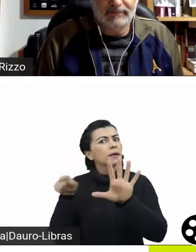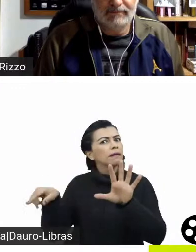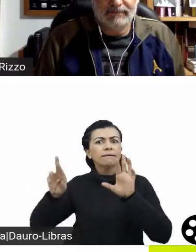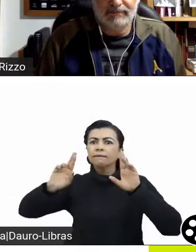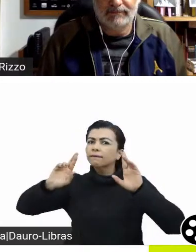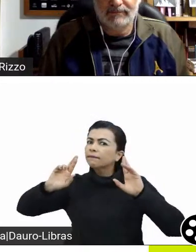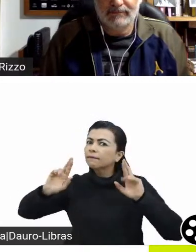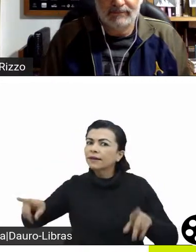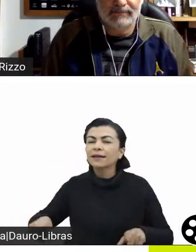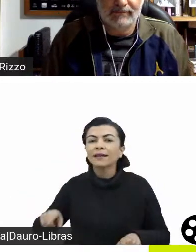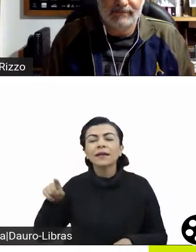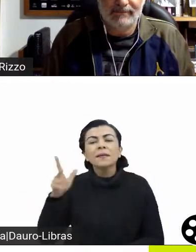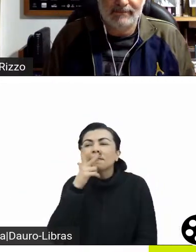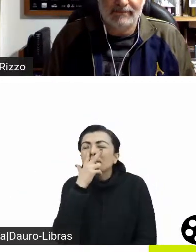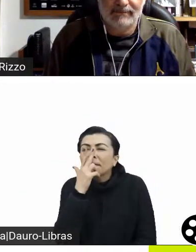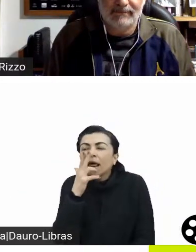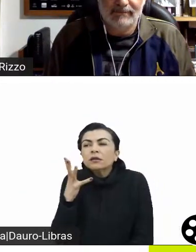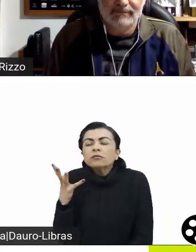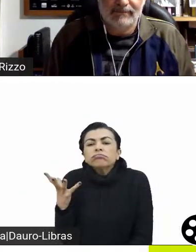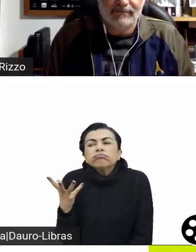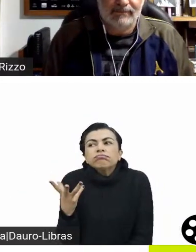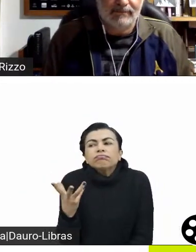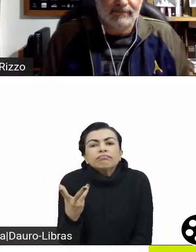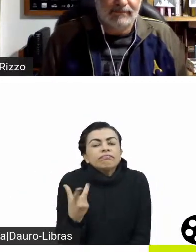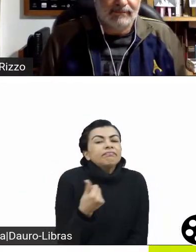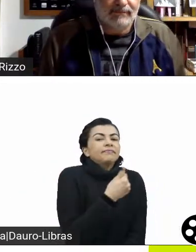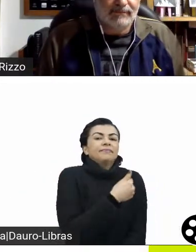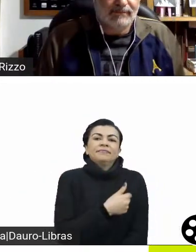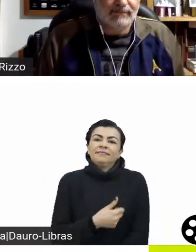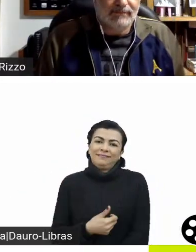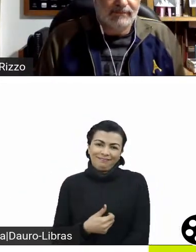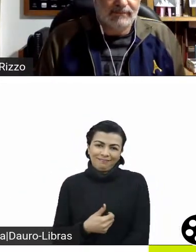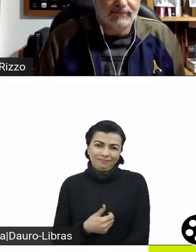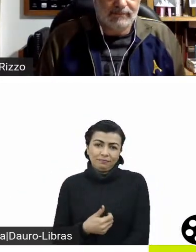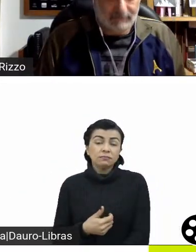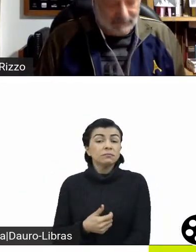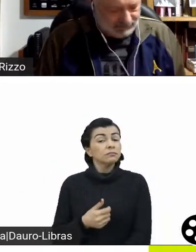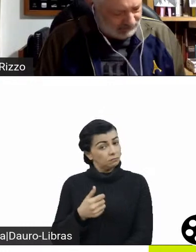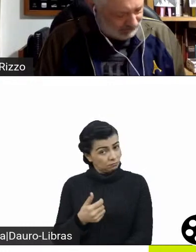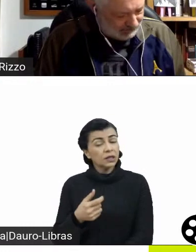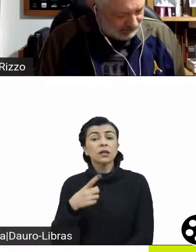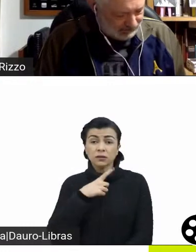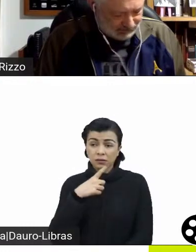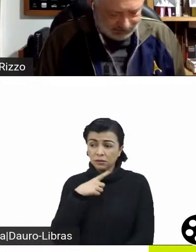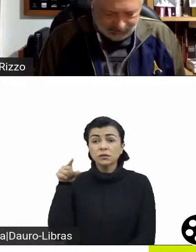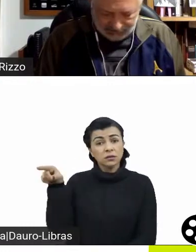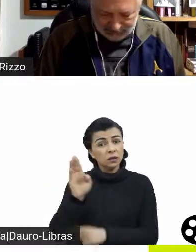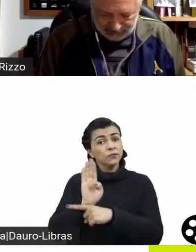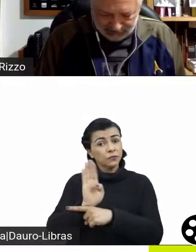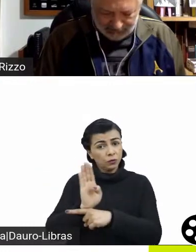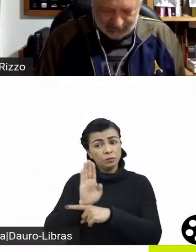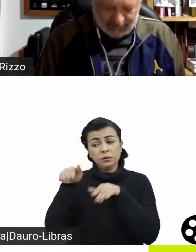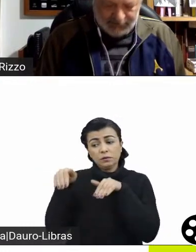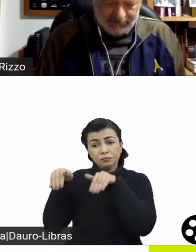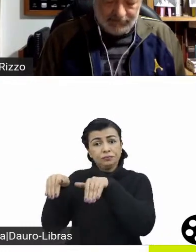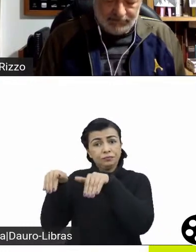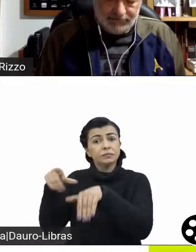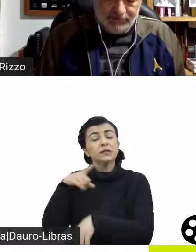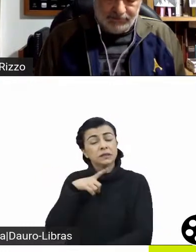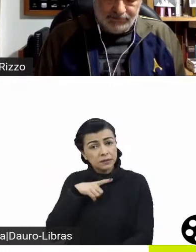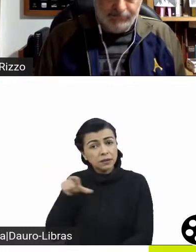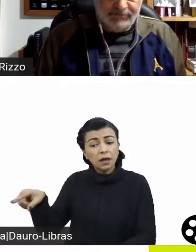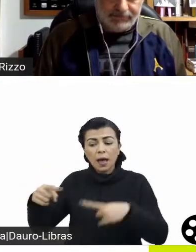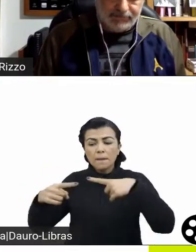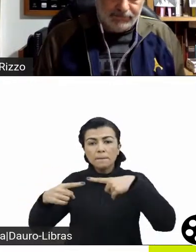calorosos, mais intensos. Então, eu acho que tem muito disso. Você desenvolve o cinema australiano pela via da cooperação internacional.